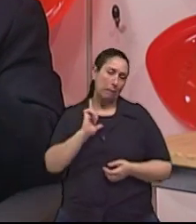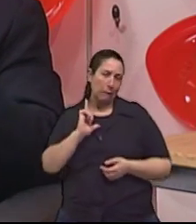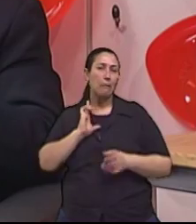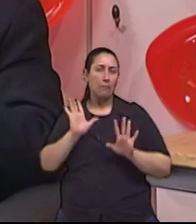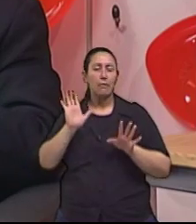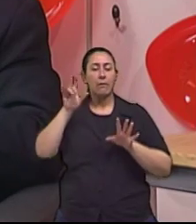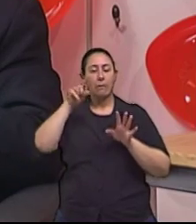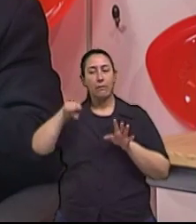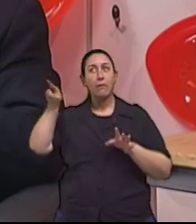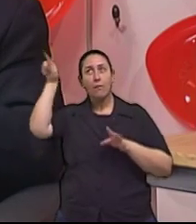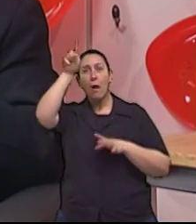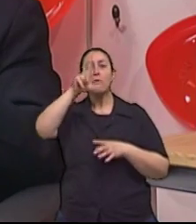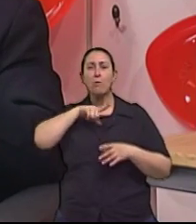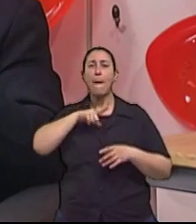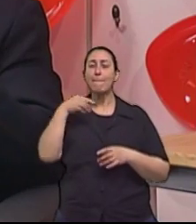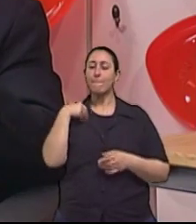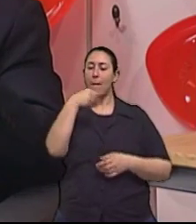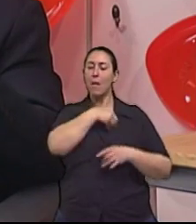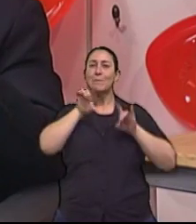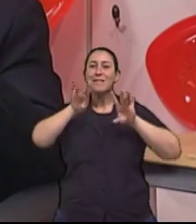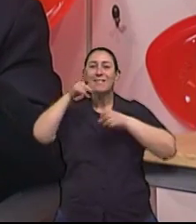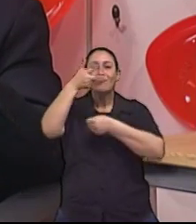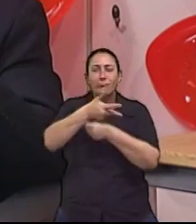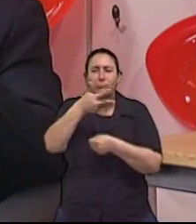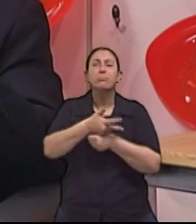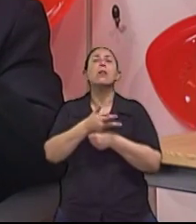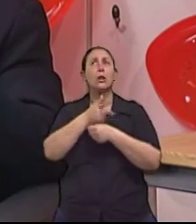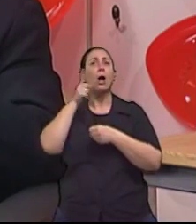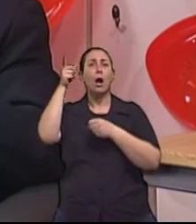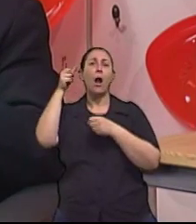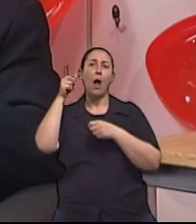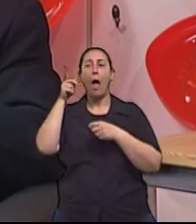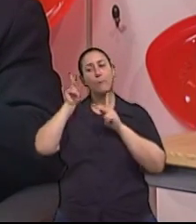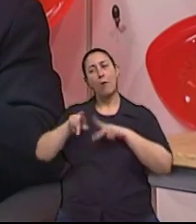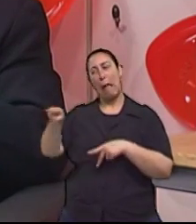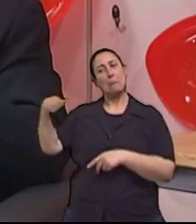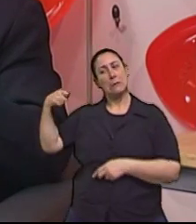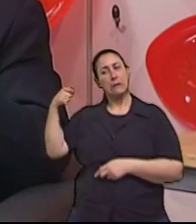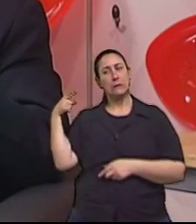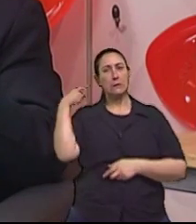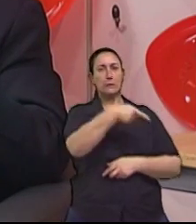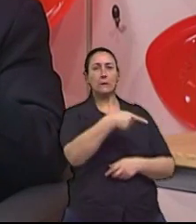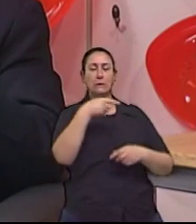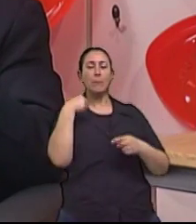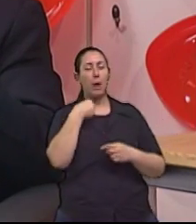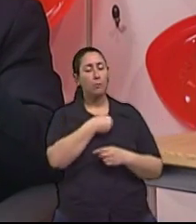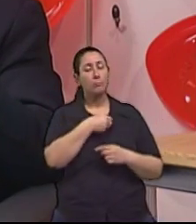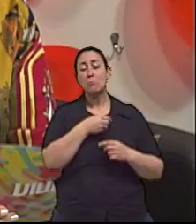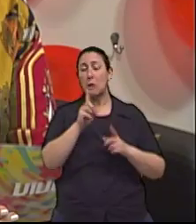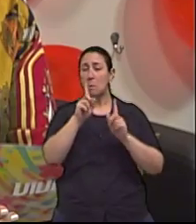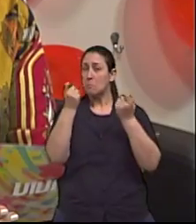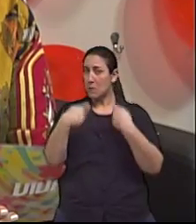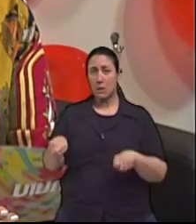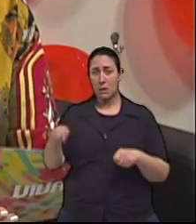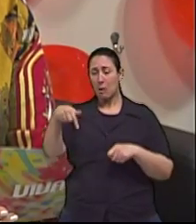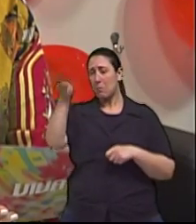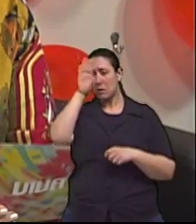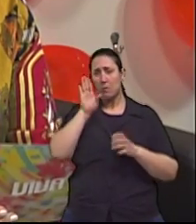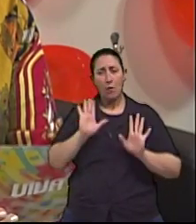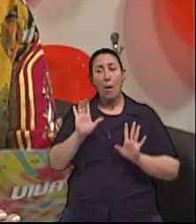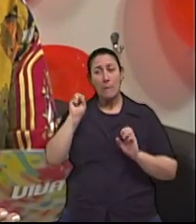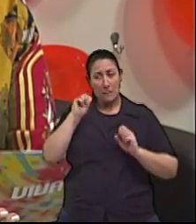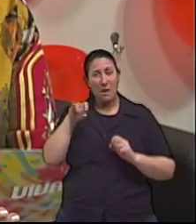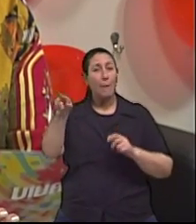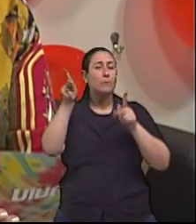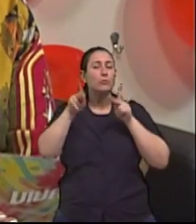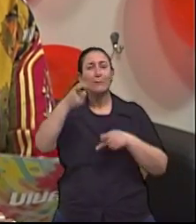nos países onde a geriatria é desenvolvida. Bom, se a pessoa com 30 anos quer procurar um envelhecimento saudável e ainda não tem